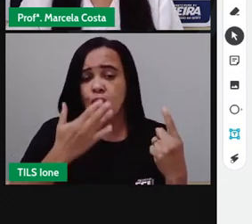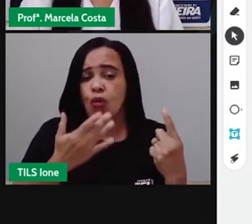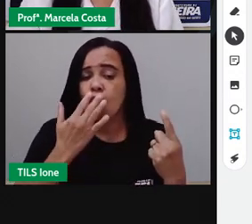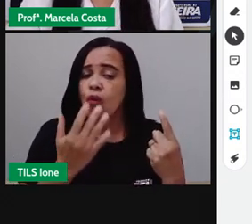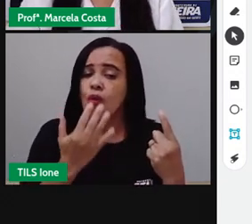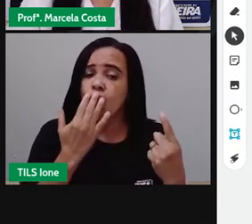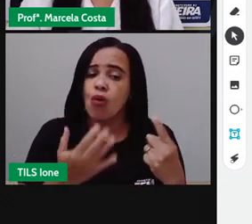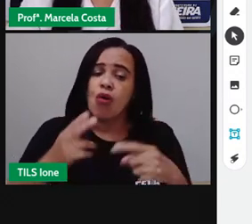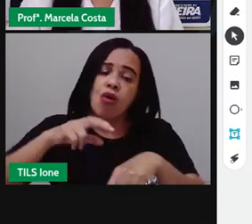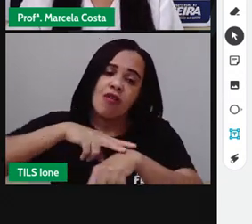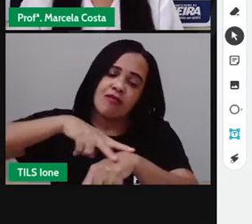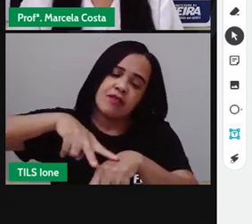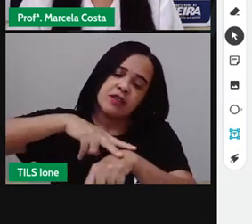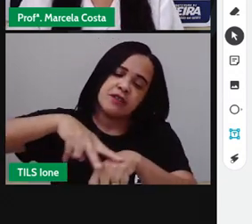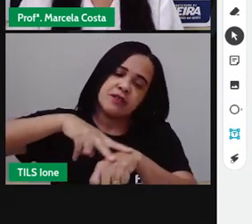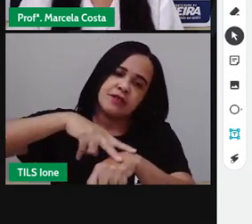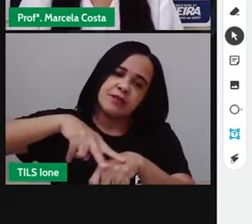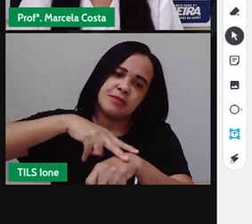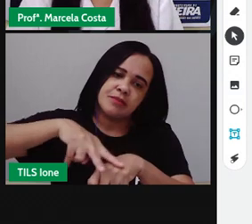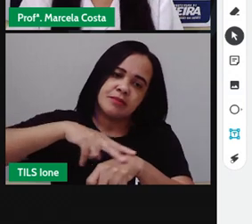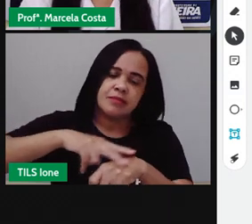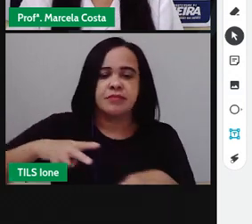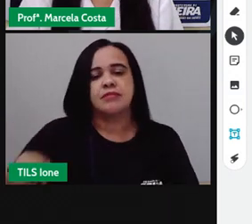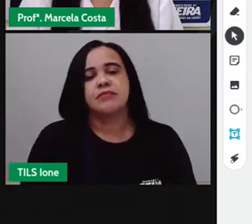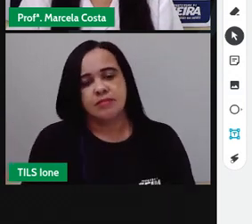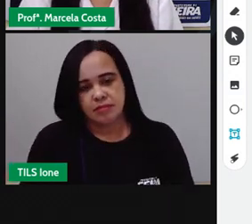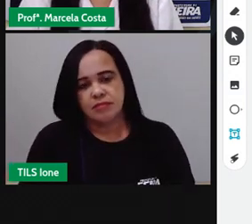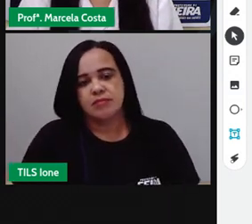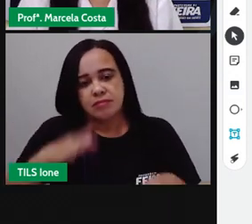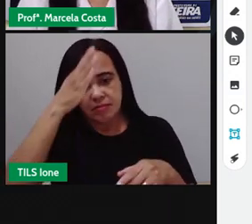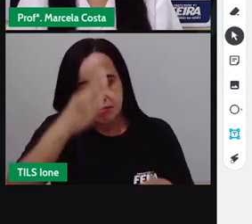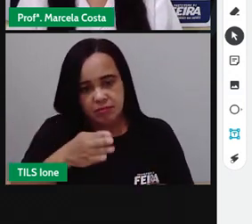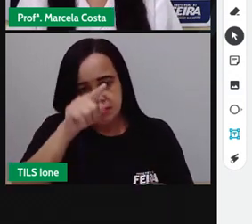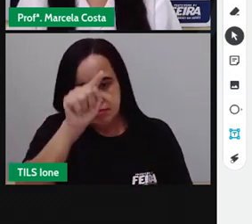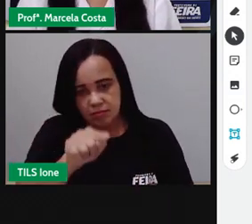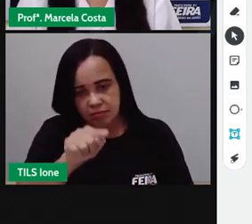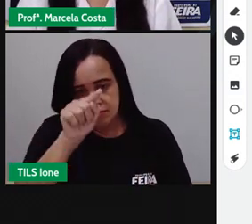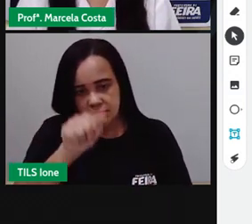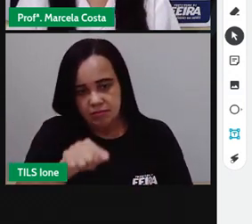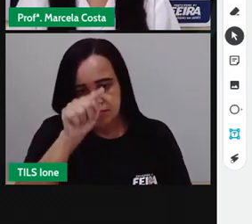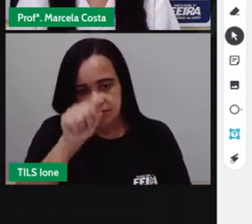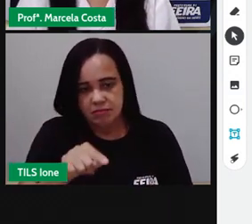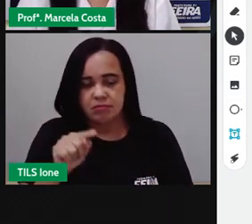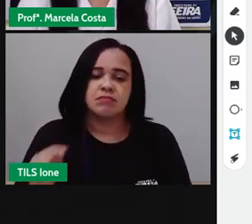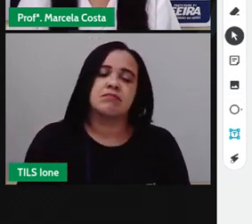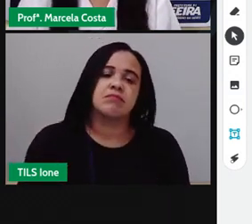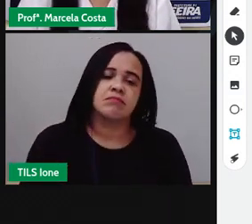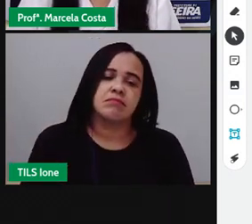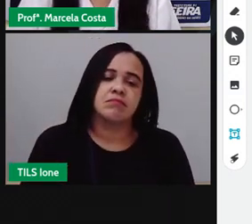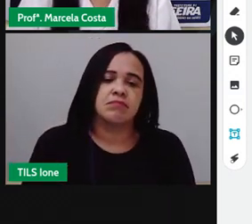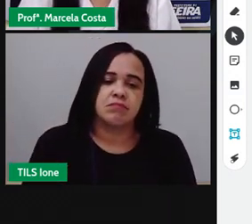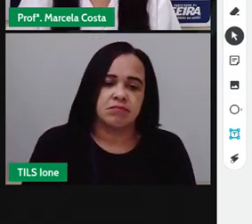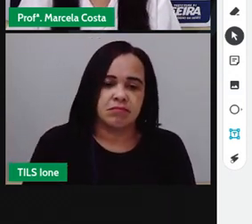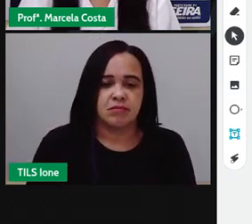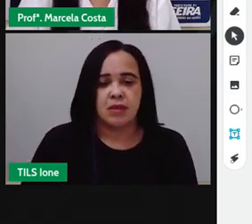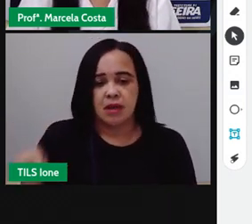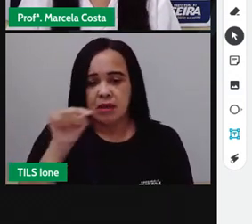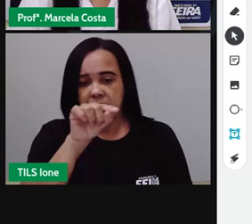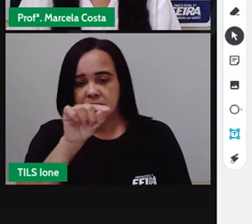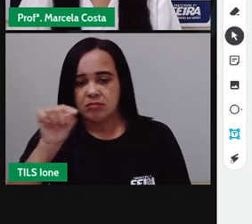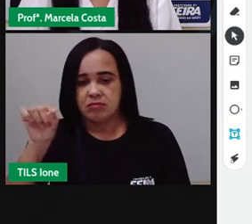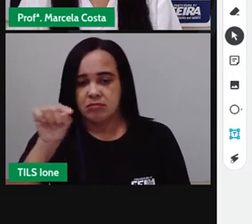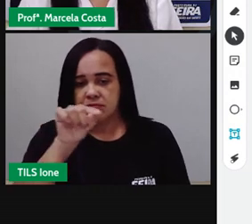colocar o número um aqui tudo isso nessa linha aqui vertical então nessa outra linha